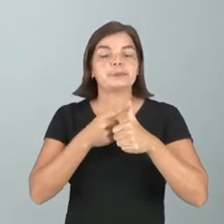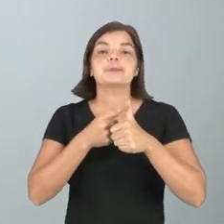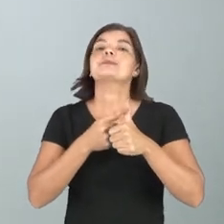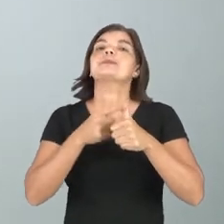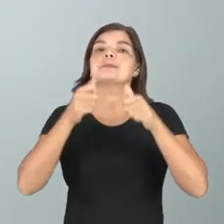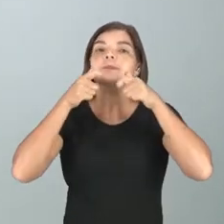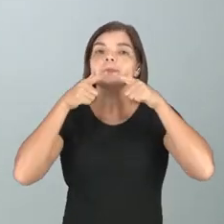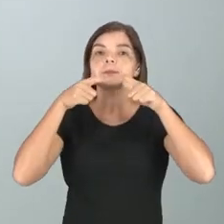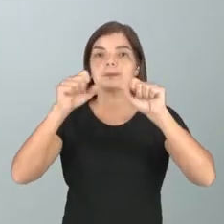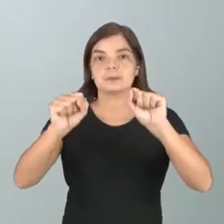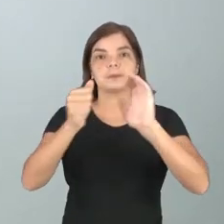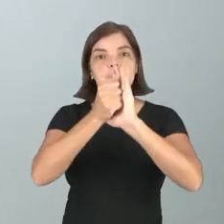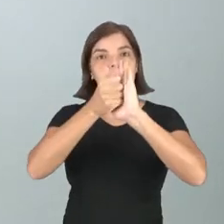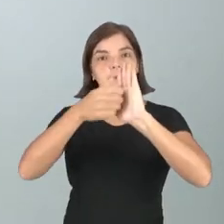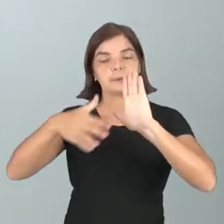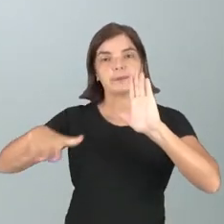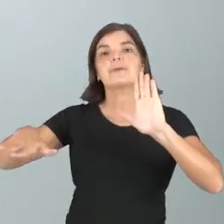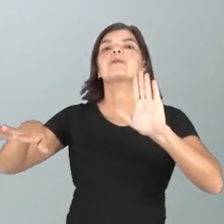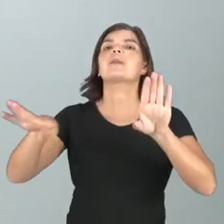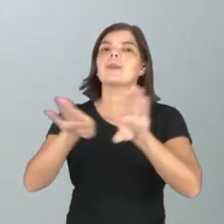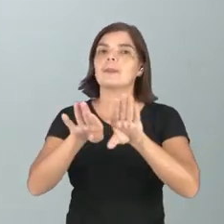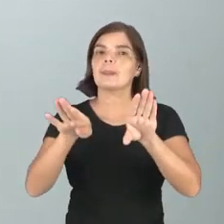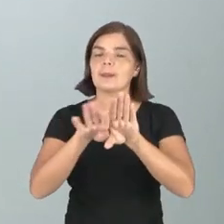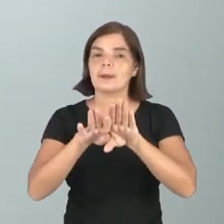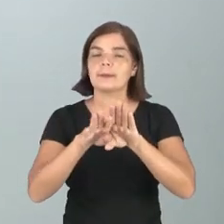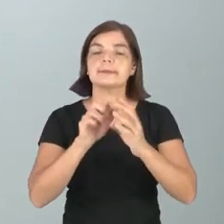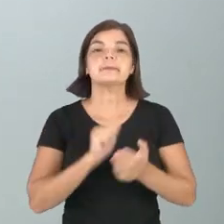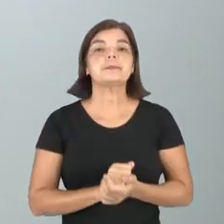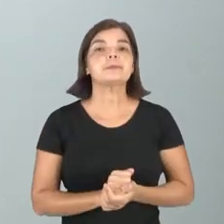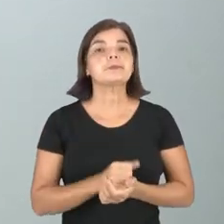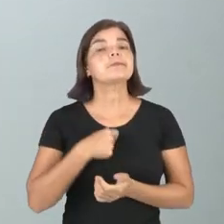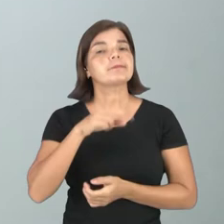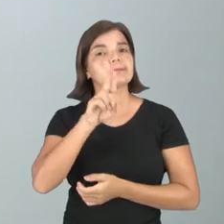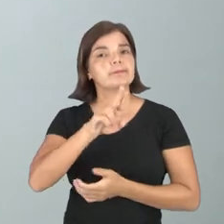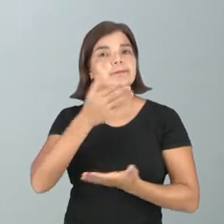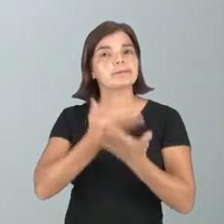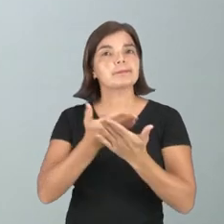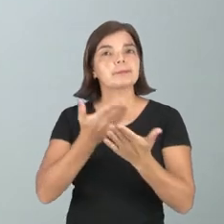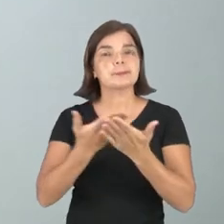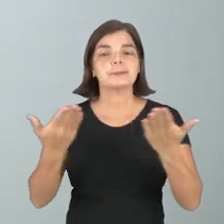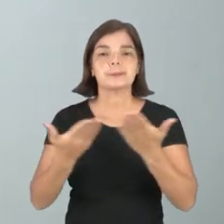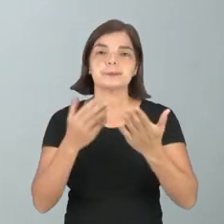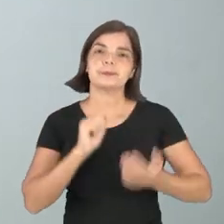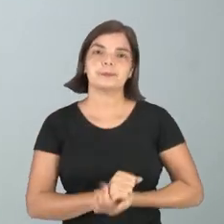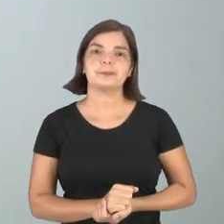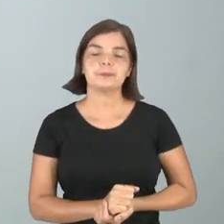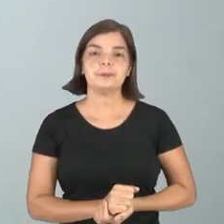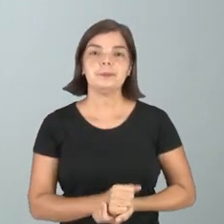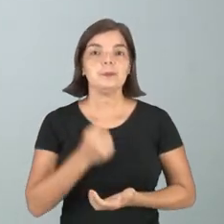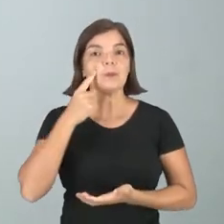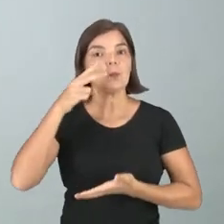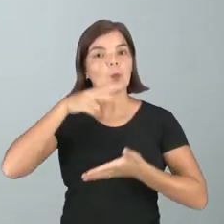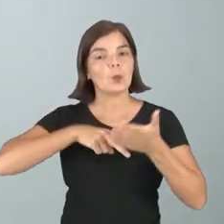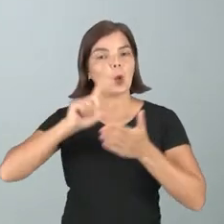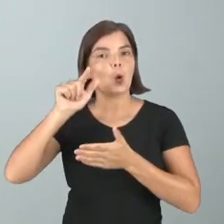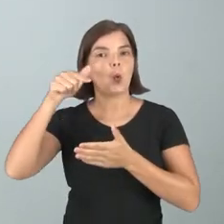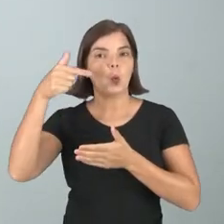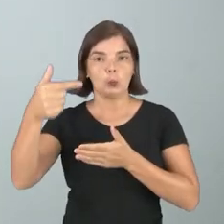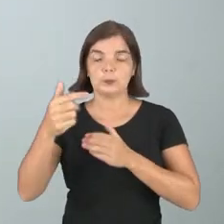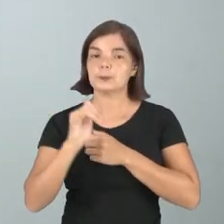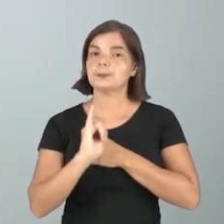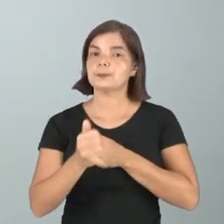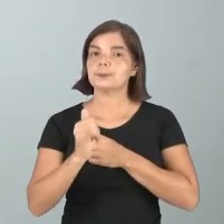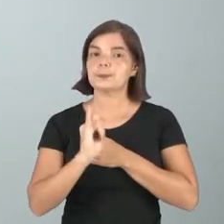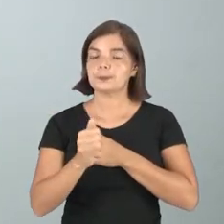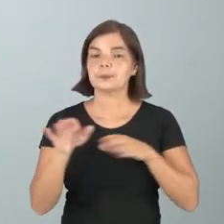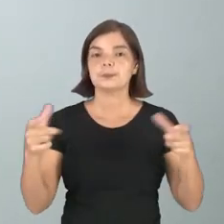recurso expressivo que estamos estudando hoje. Vamos reler outro micro-conto, mini-conto